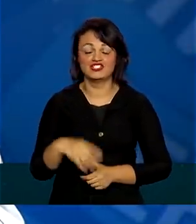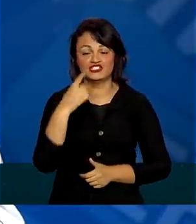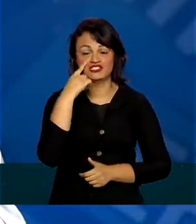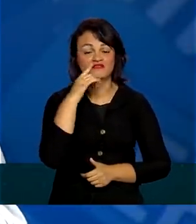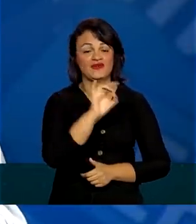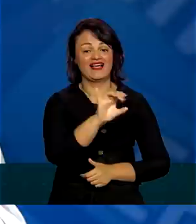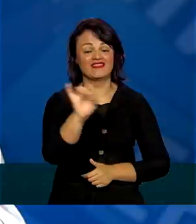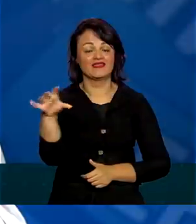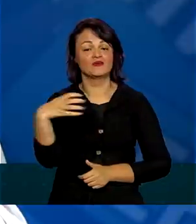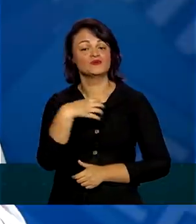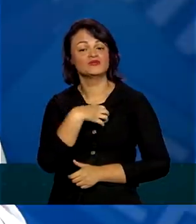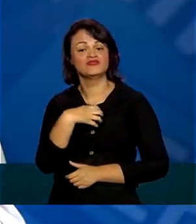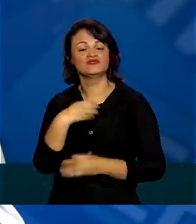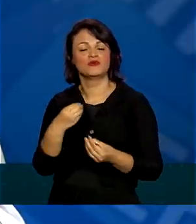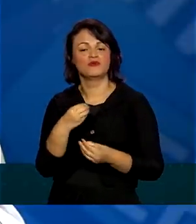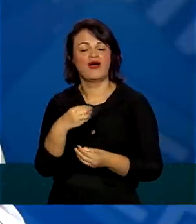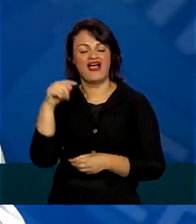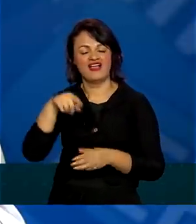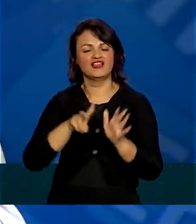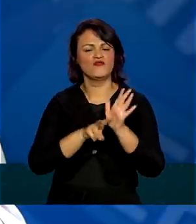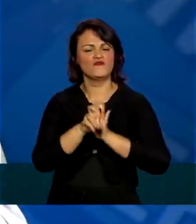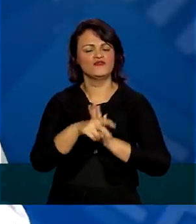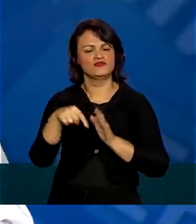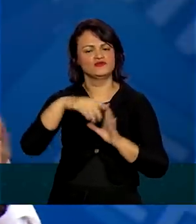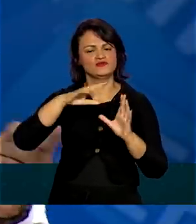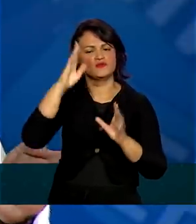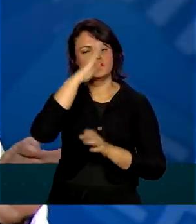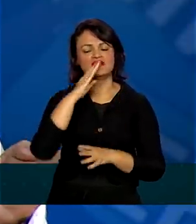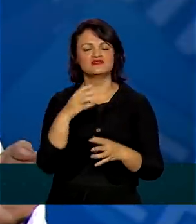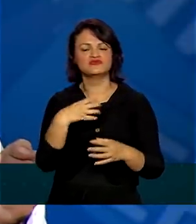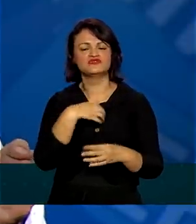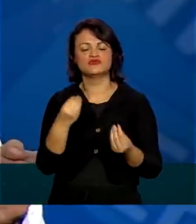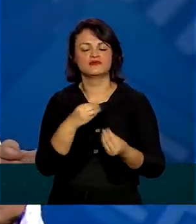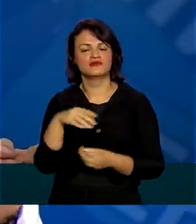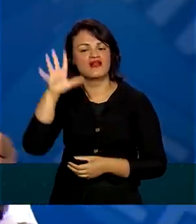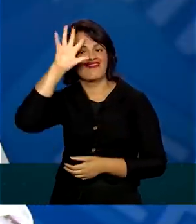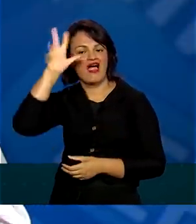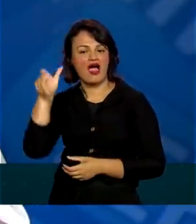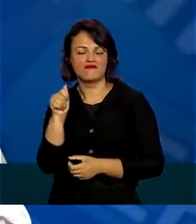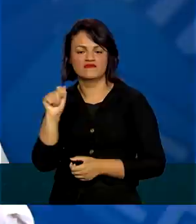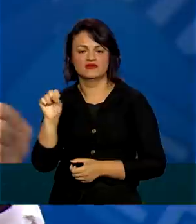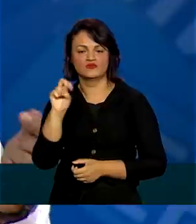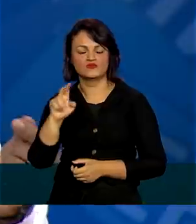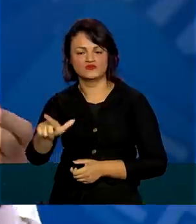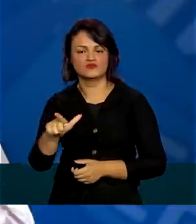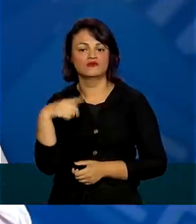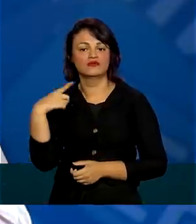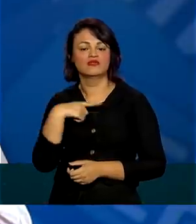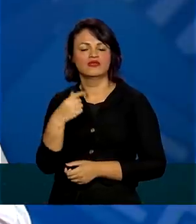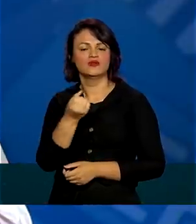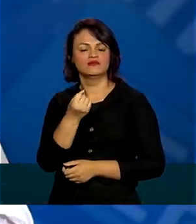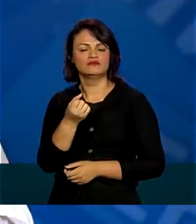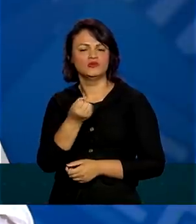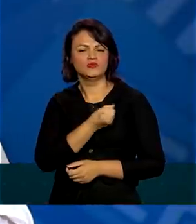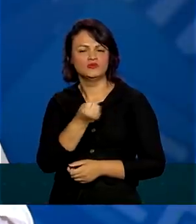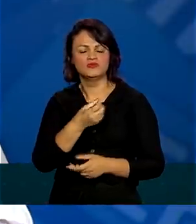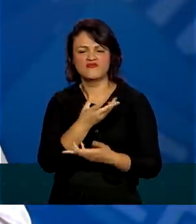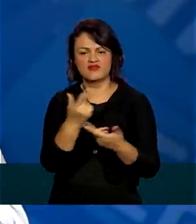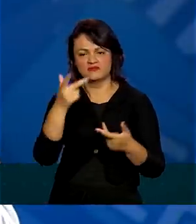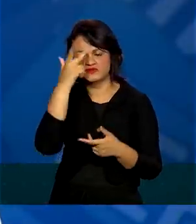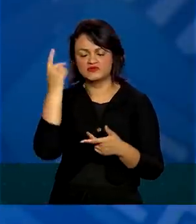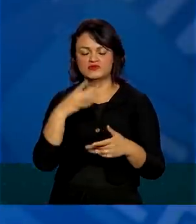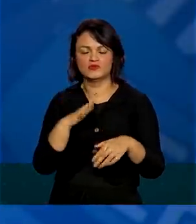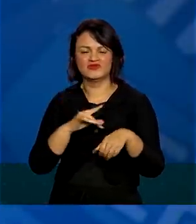comportamento num país como o nosso. Estamos olhando a África do Sul, que tem um número enorme de pacientes com HIV